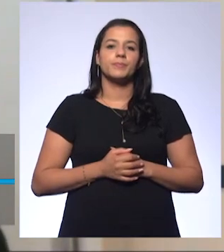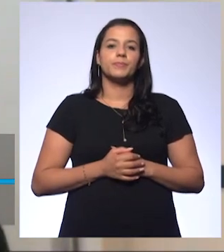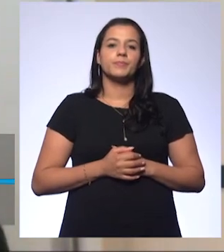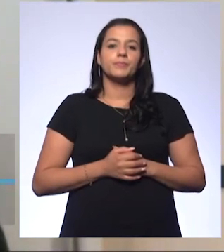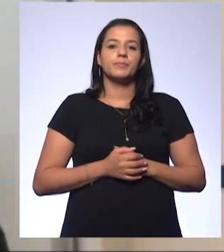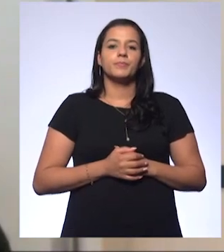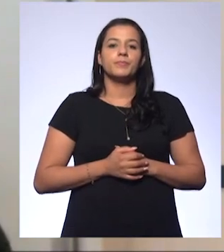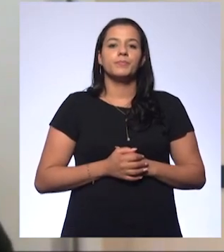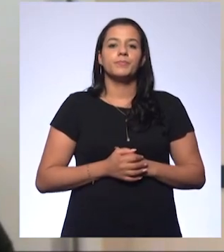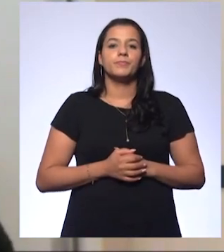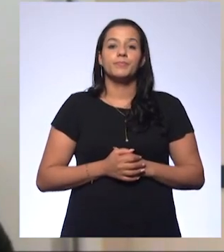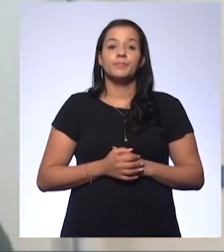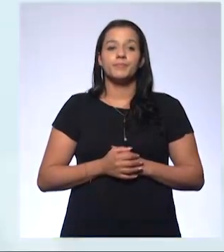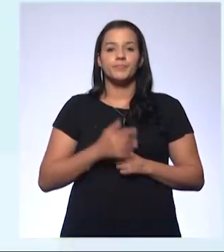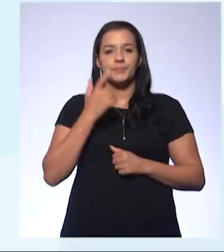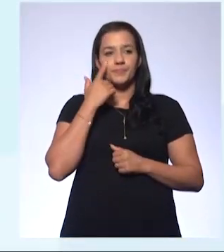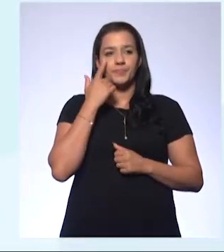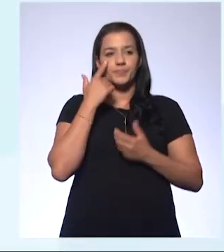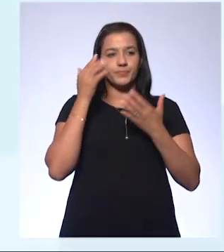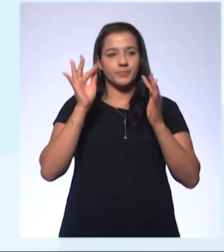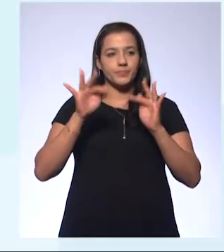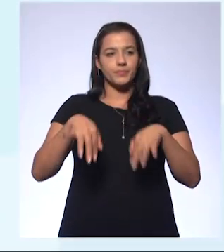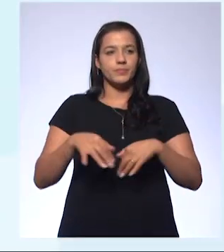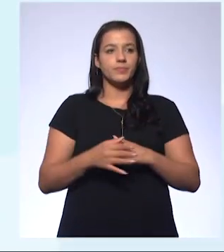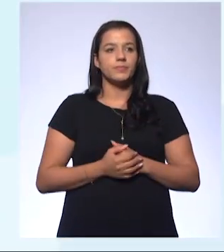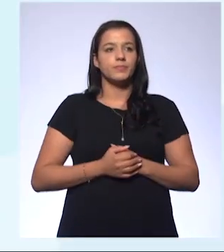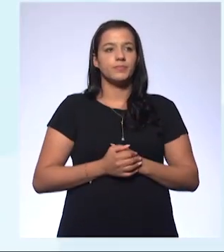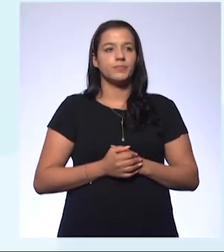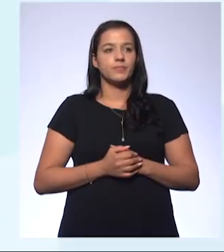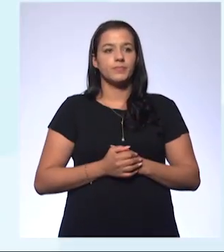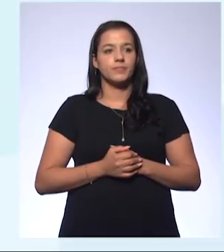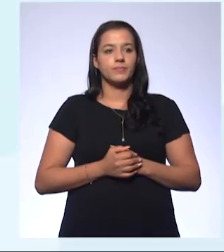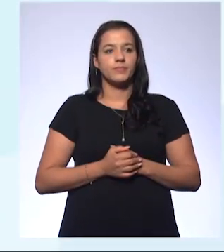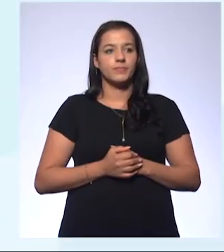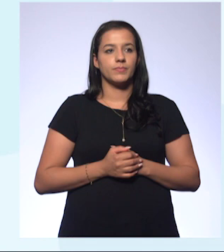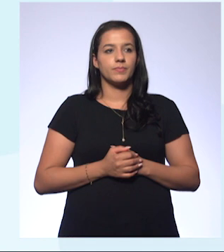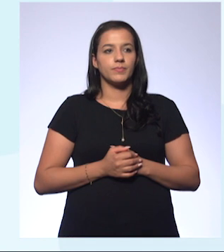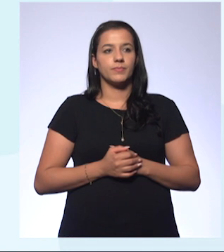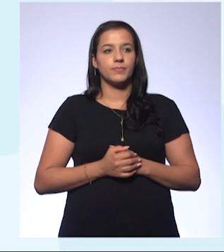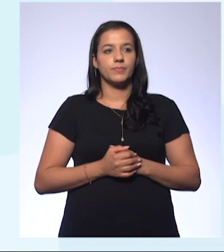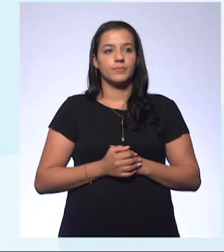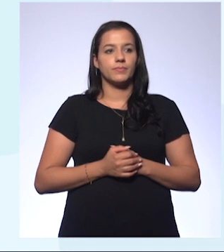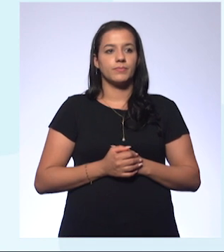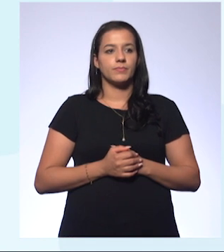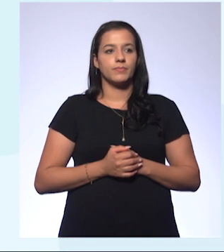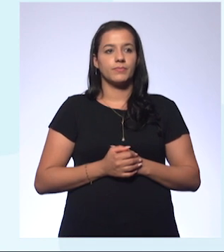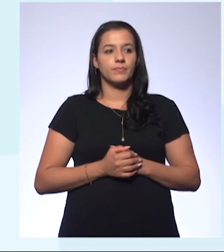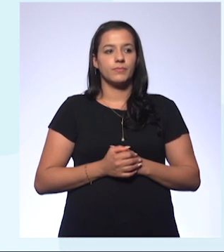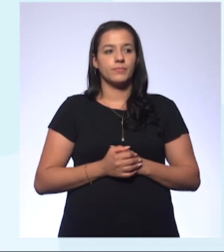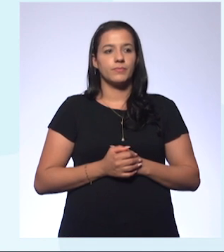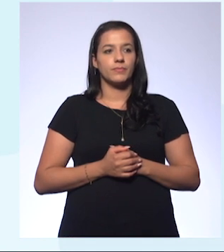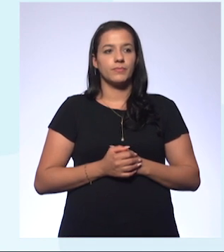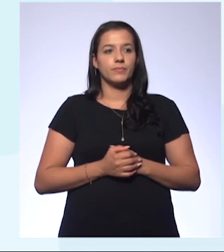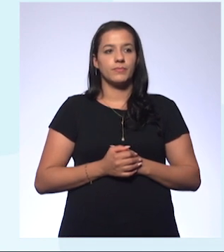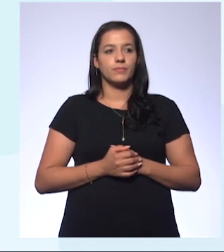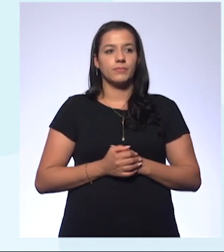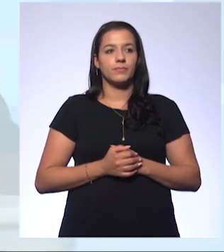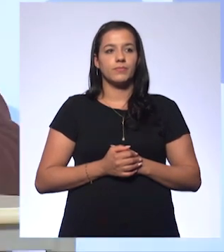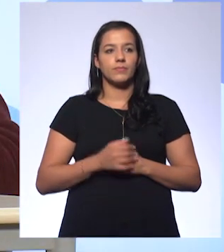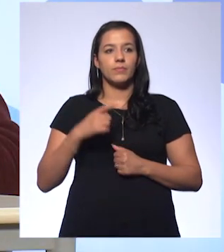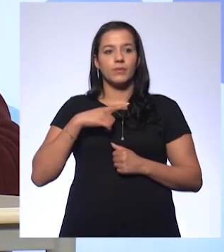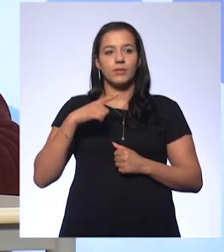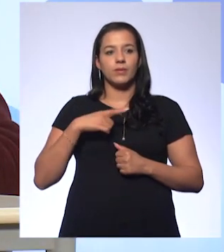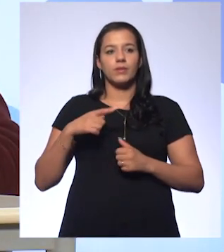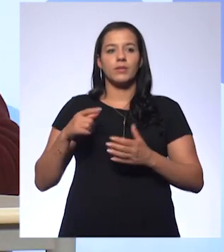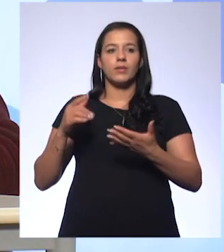Vamos para o final, então? Bom, vamos finalizando aqui, ainda com mais algumas interações aqui dos